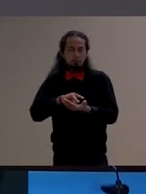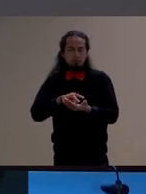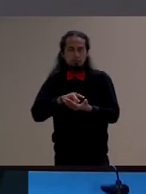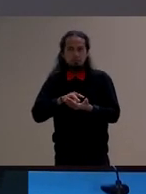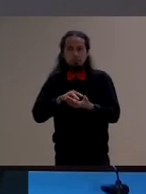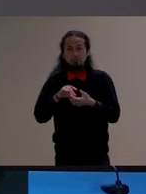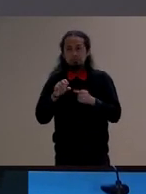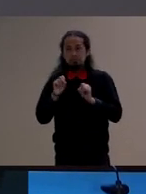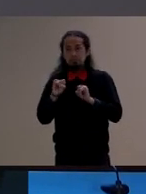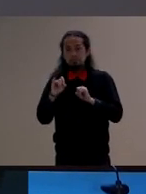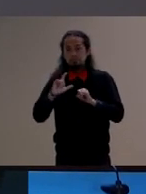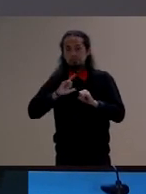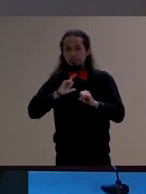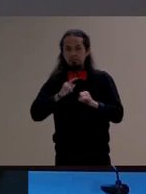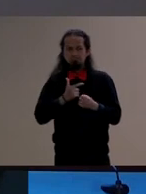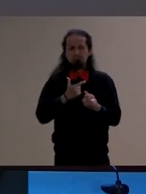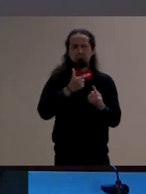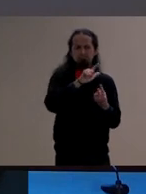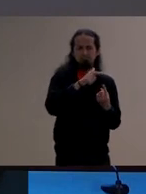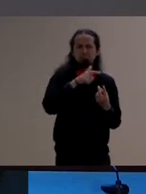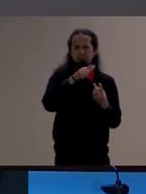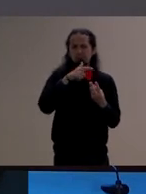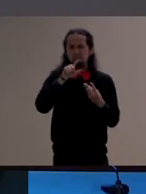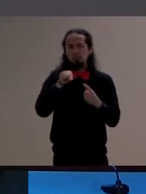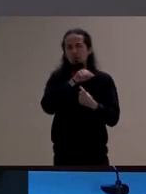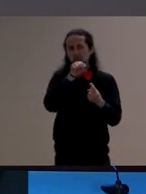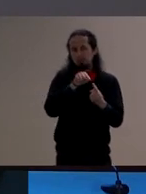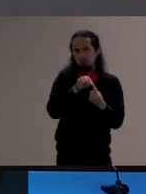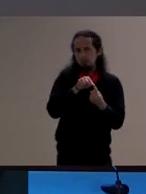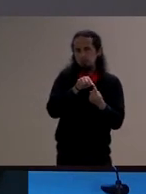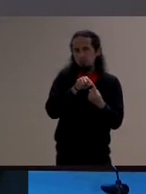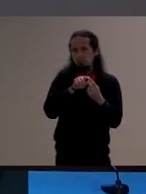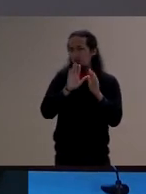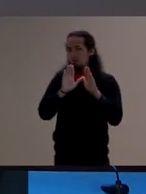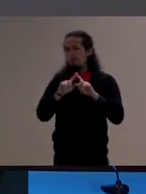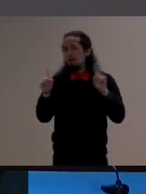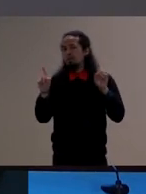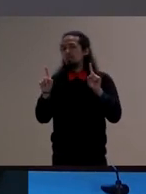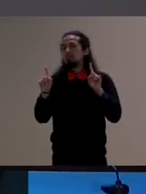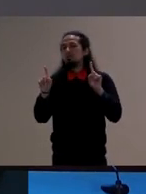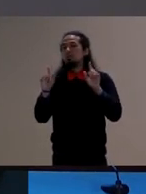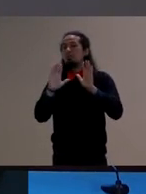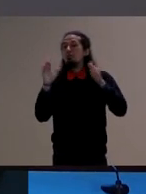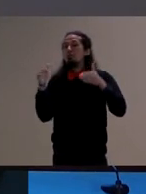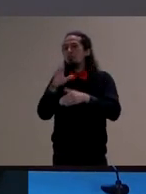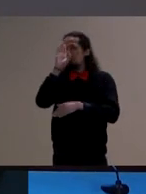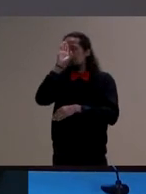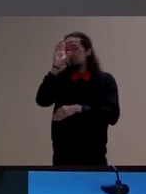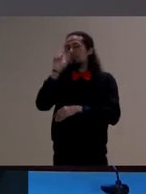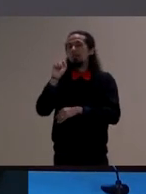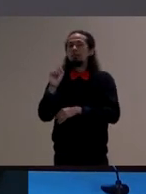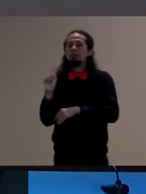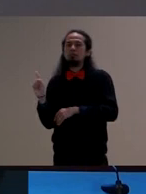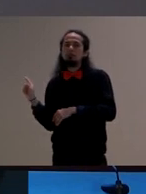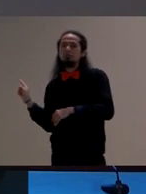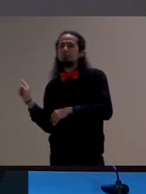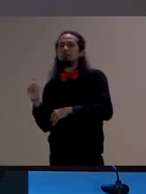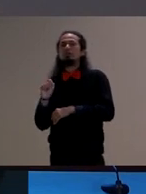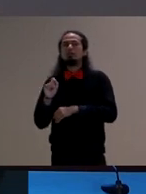outros objetivos coexistindo o foco aqui nesse tipo de experiência que a criança realiza e que a gente